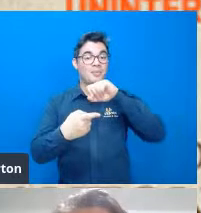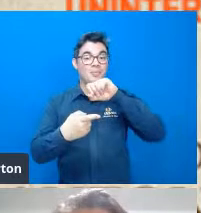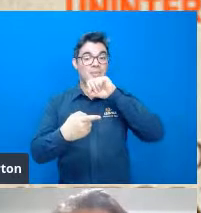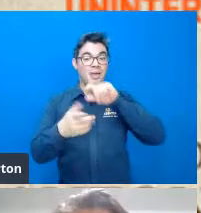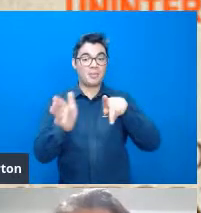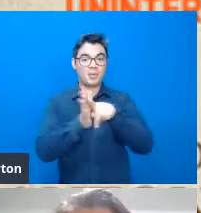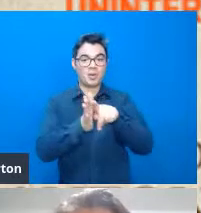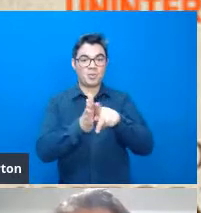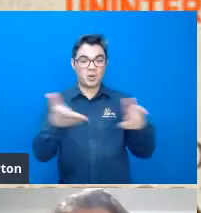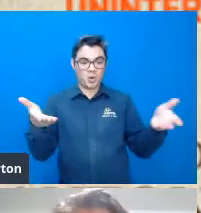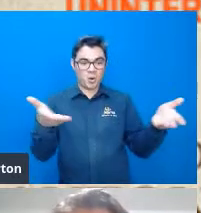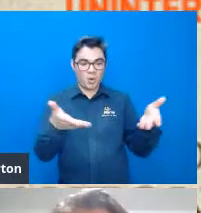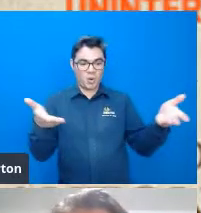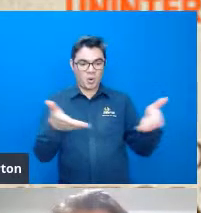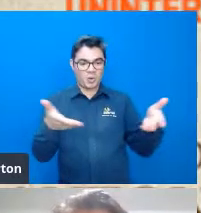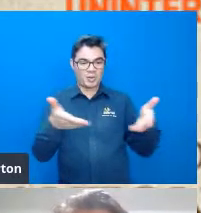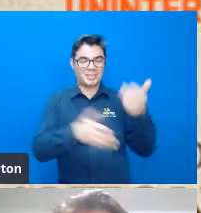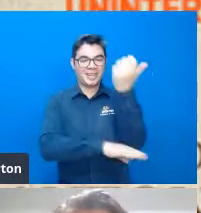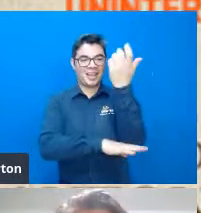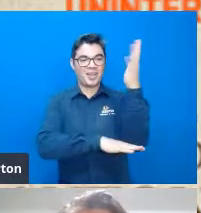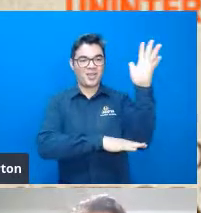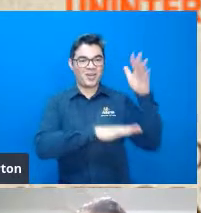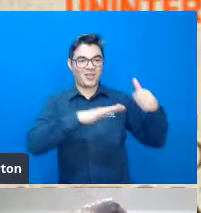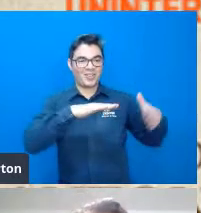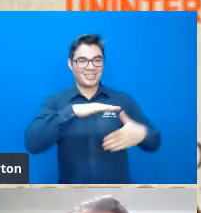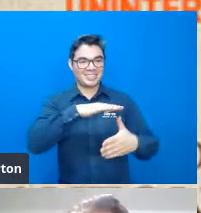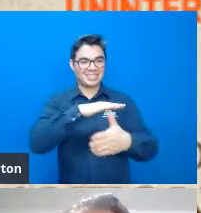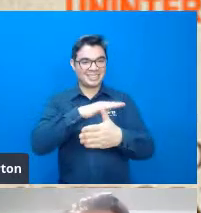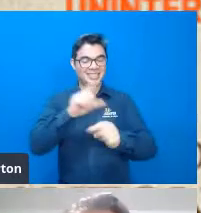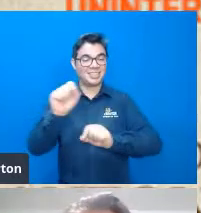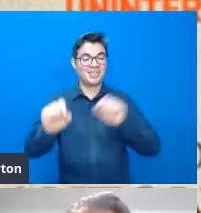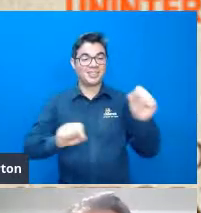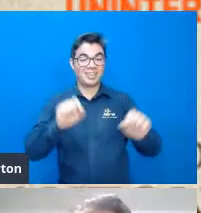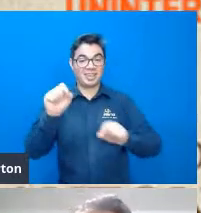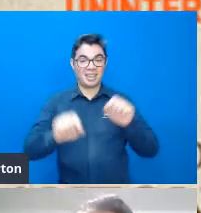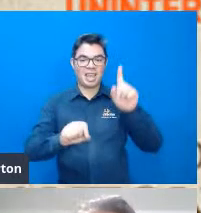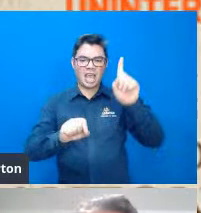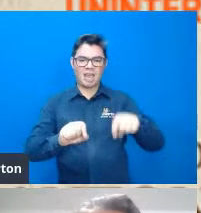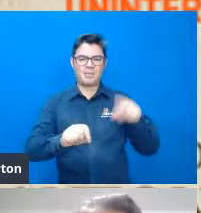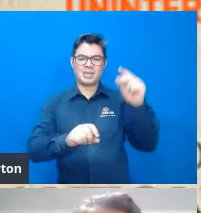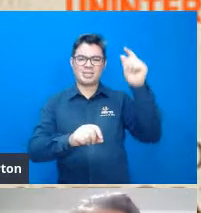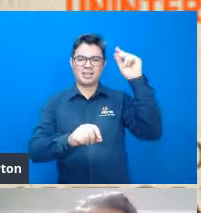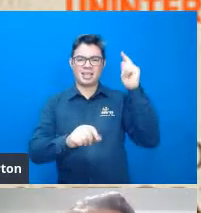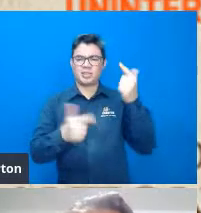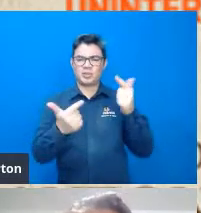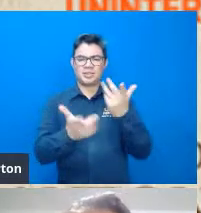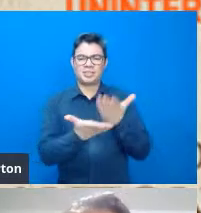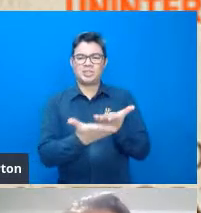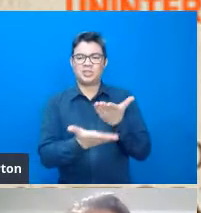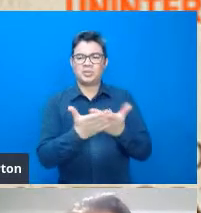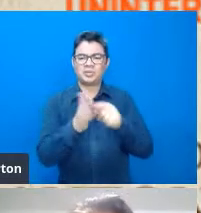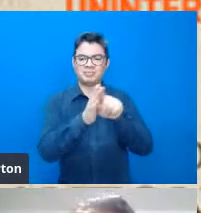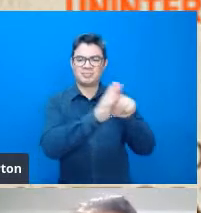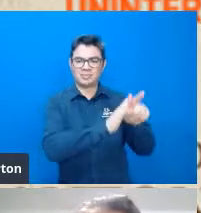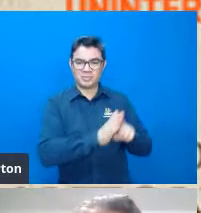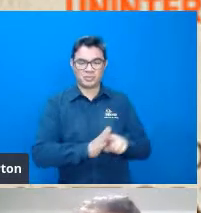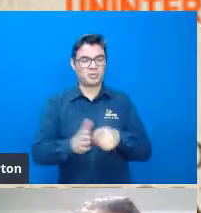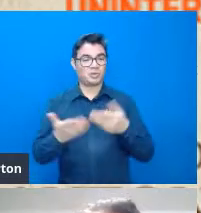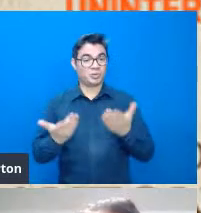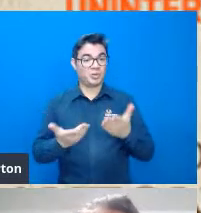moderna. Eu acho que a ecologia, ela ficou órfã por muitas décadas, talvez séculos, e de repente,